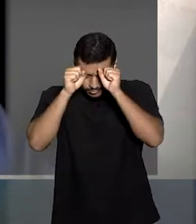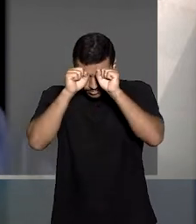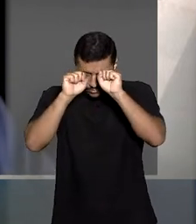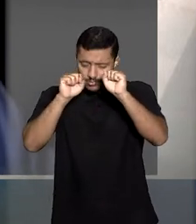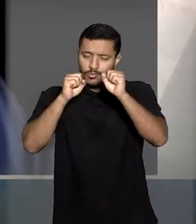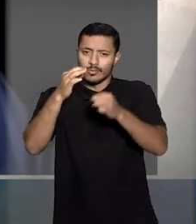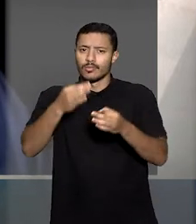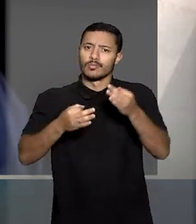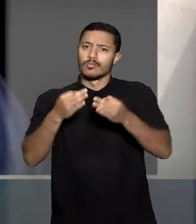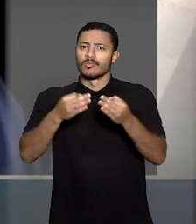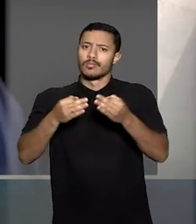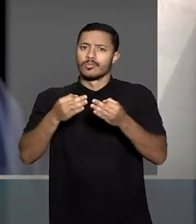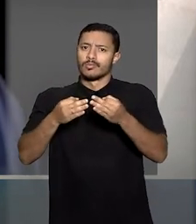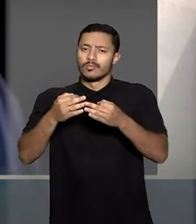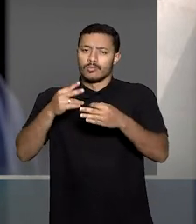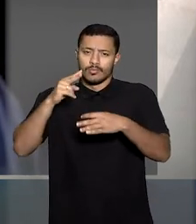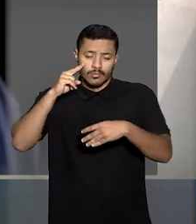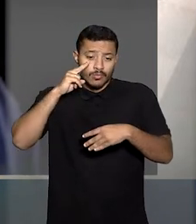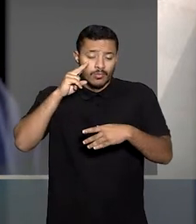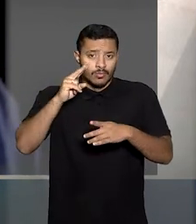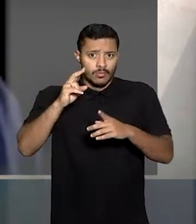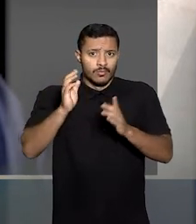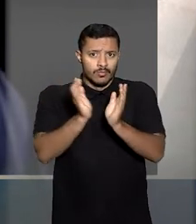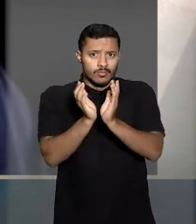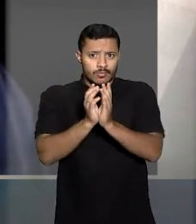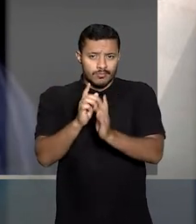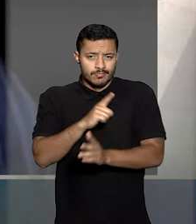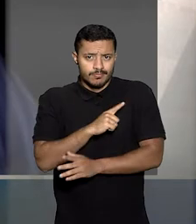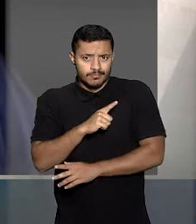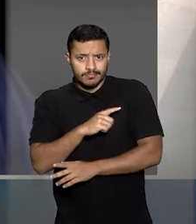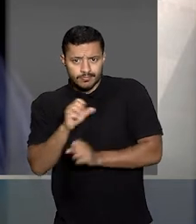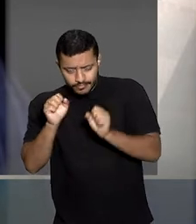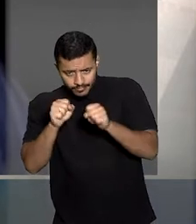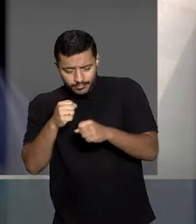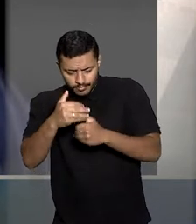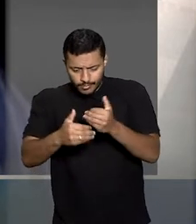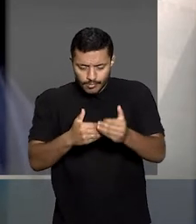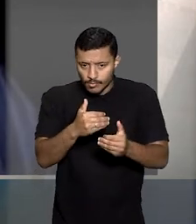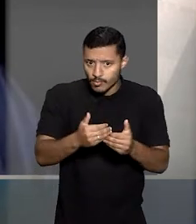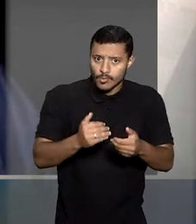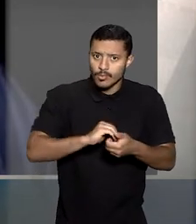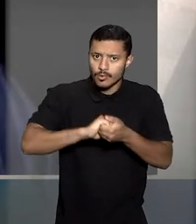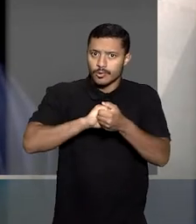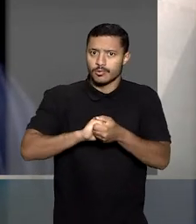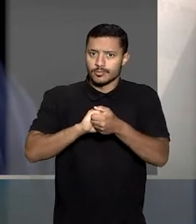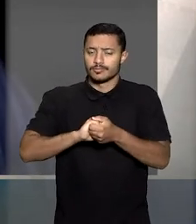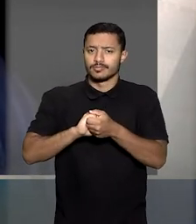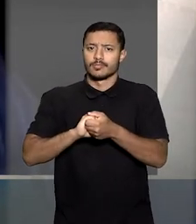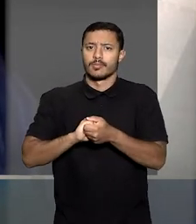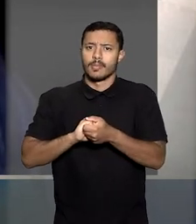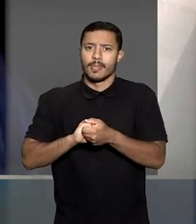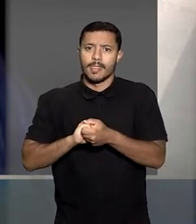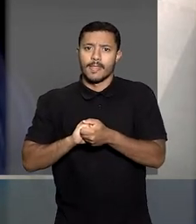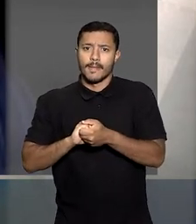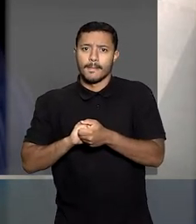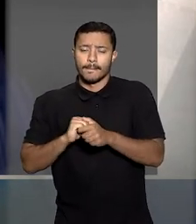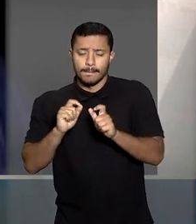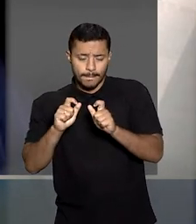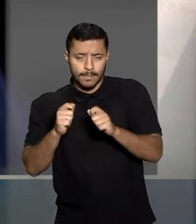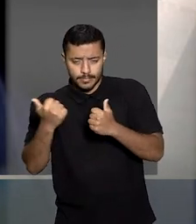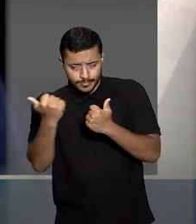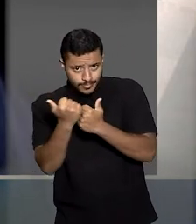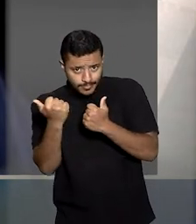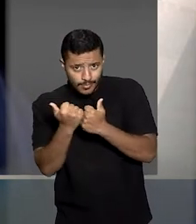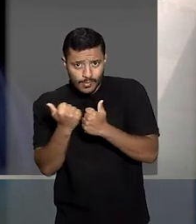Justiça do Paraná decidiu que a associação teria legitimidade para promover o cumprimento de sentença na qualidade de